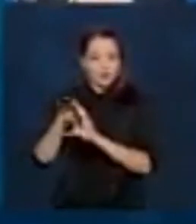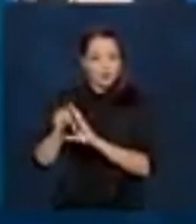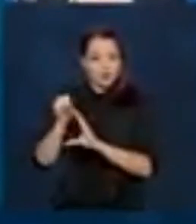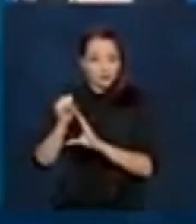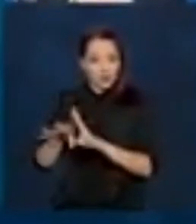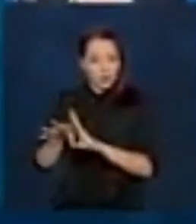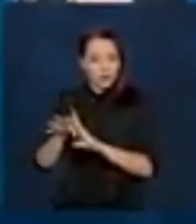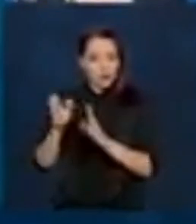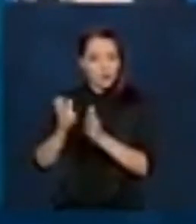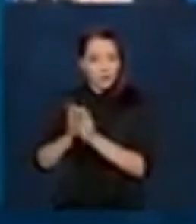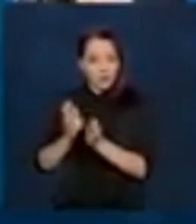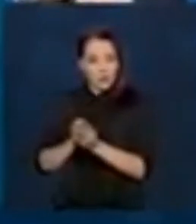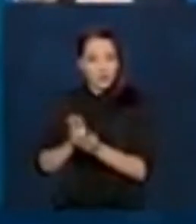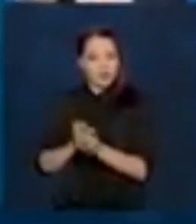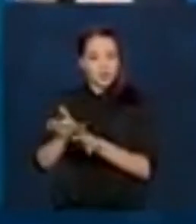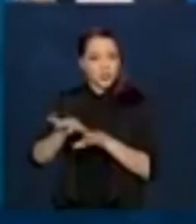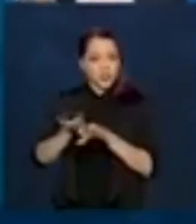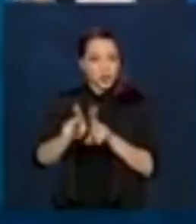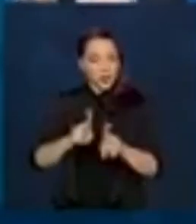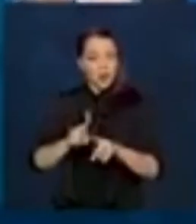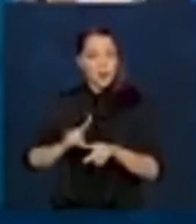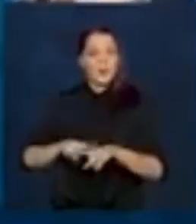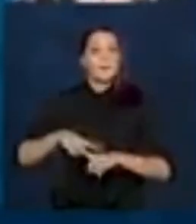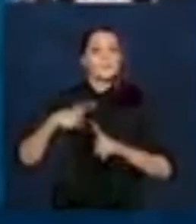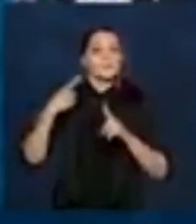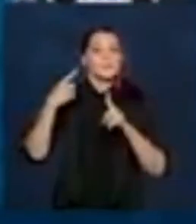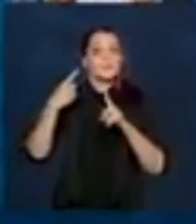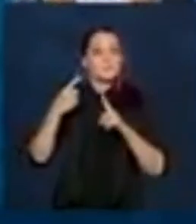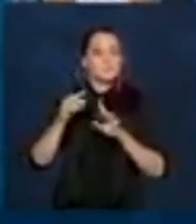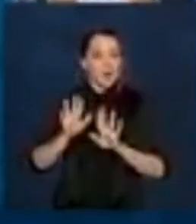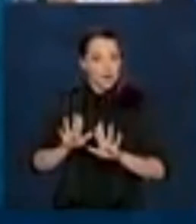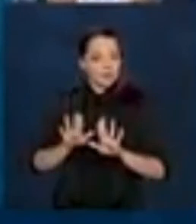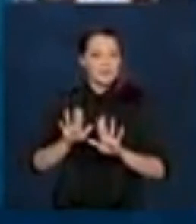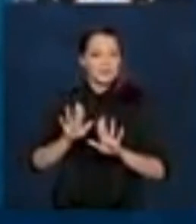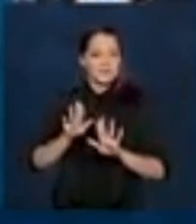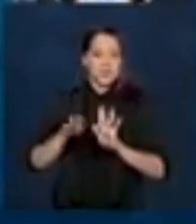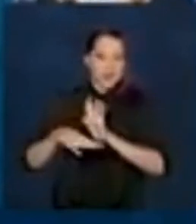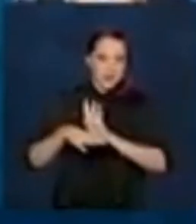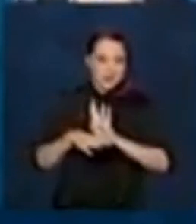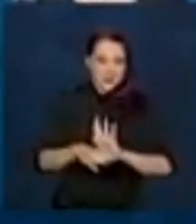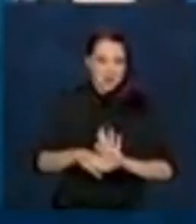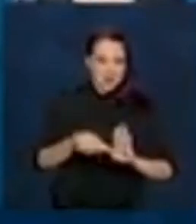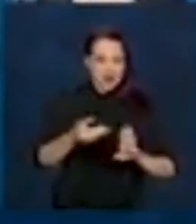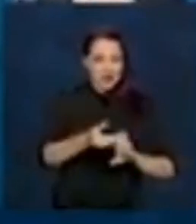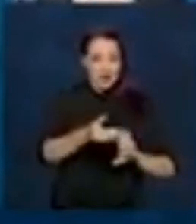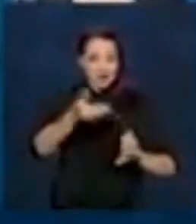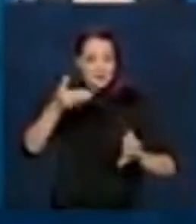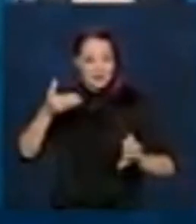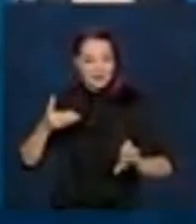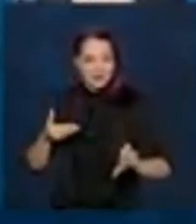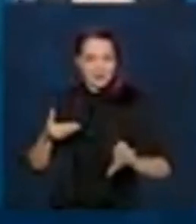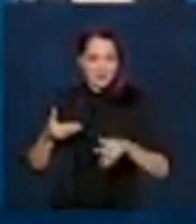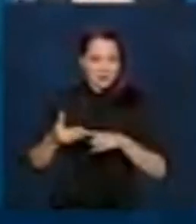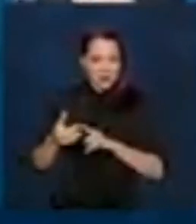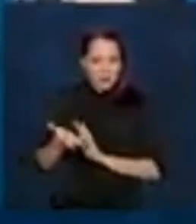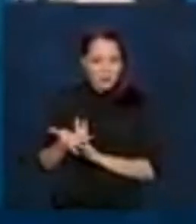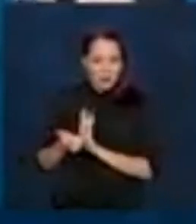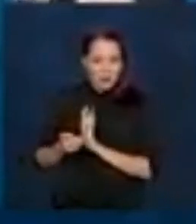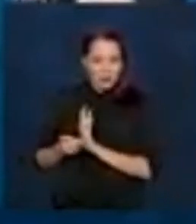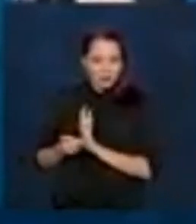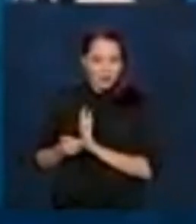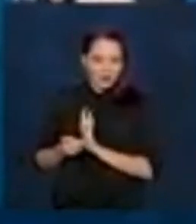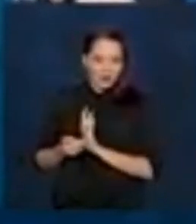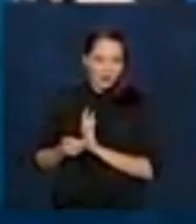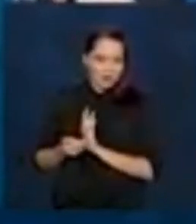poupança digital, mas, para ajudar e para antecipar o recebimento,